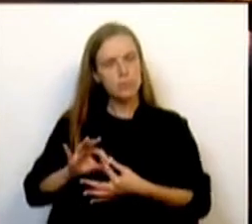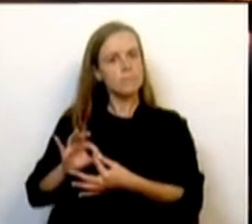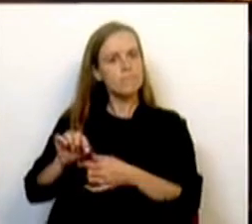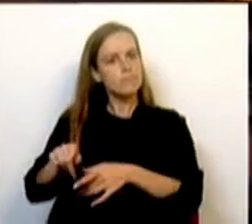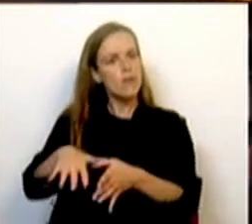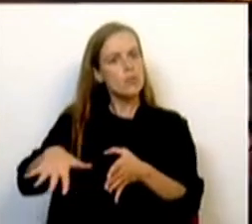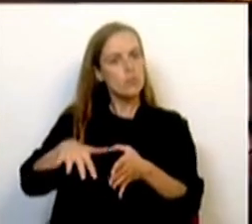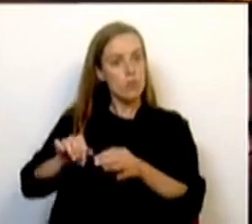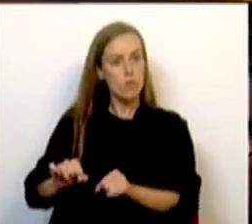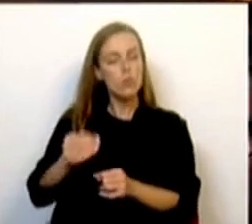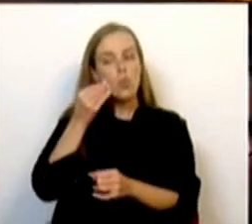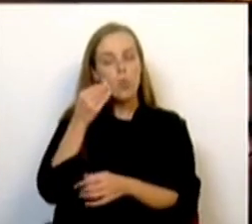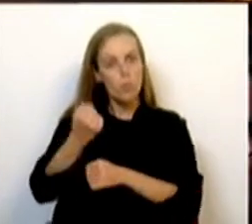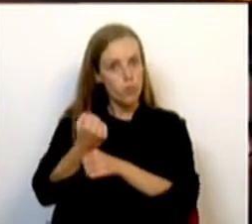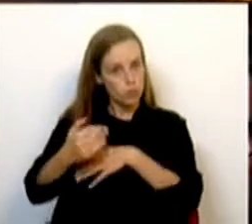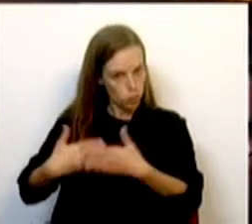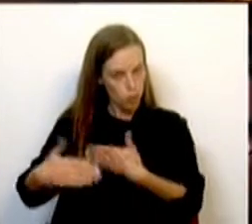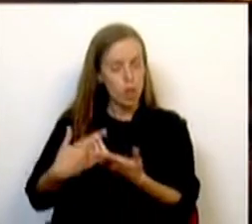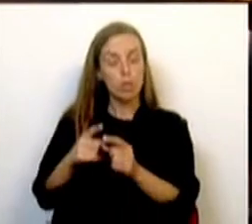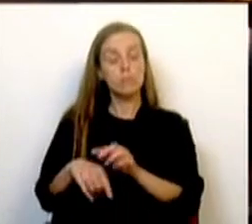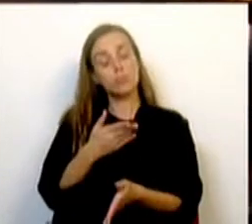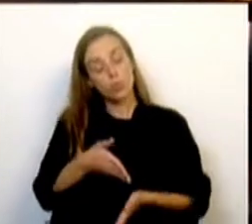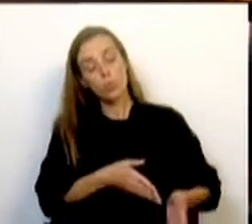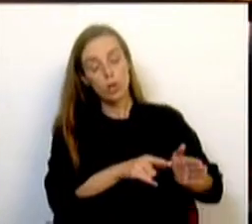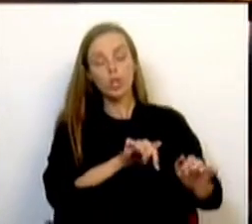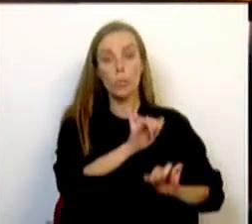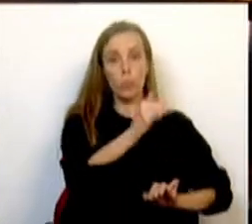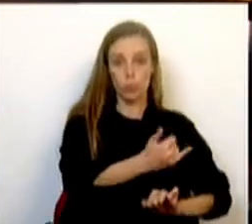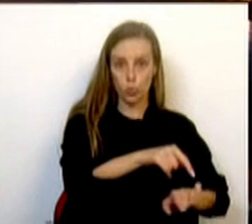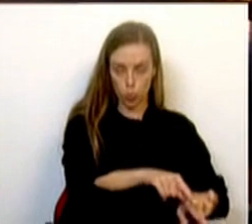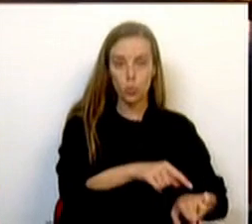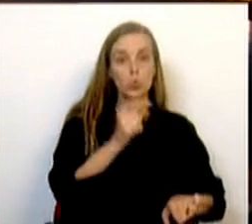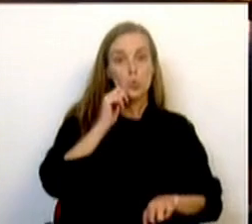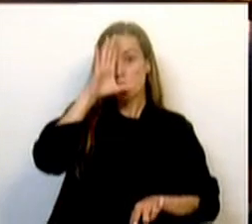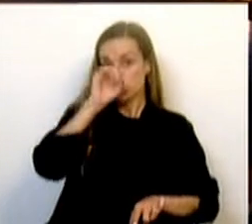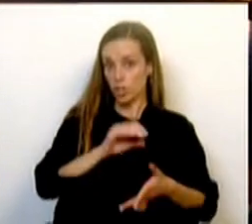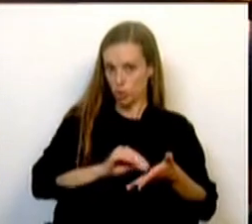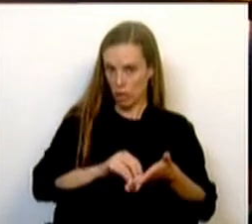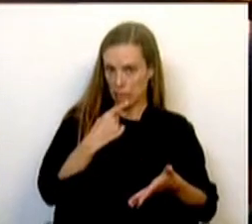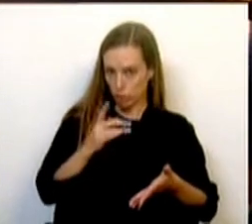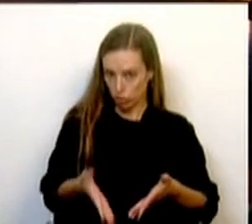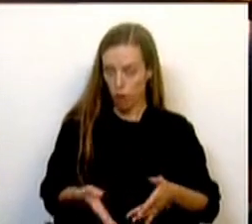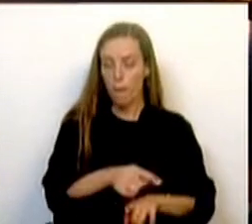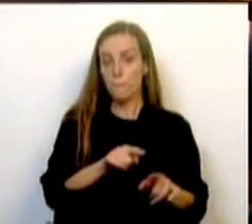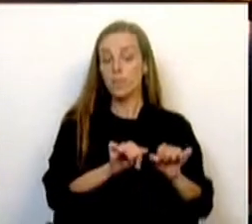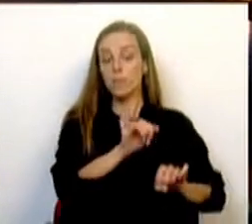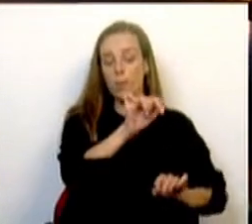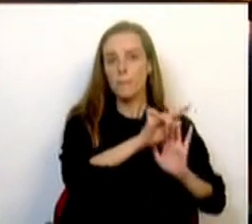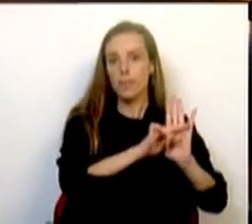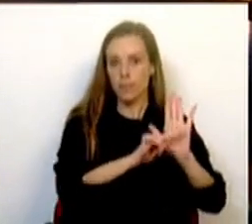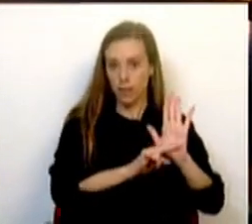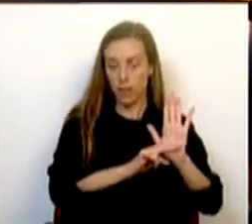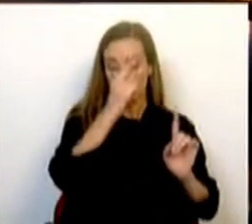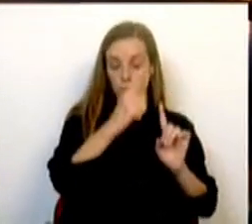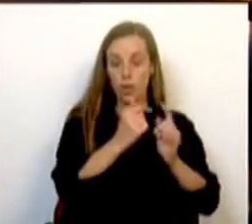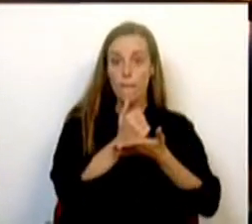Depois, por outro lado, um segundo diploma. Como já foi referido pelo Sr. Secretário de Estado, um diploma que vem com medidas de apoio aos